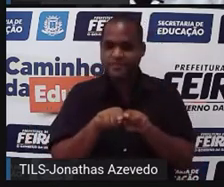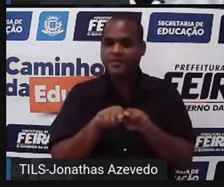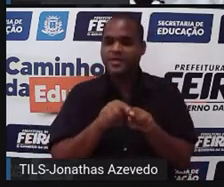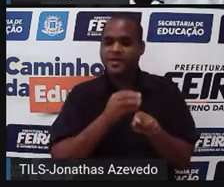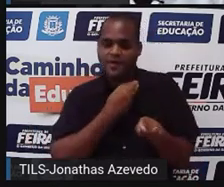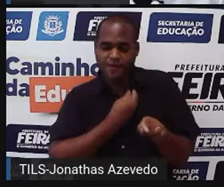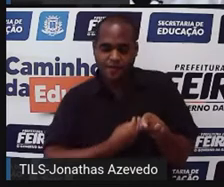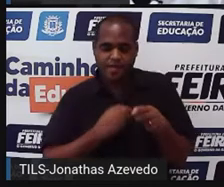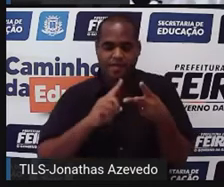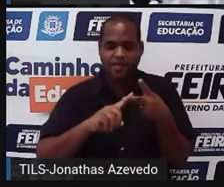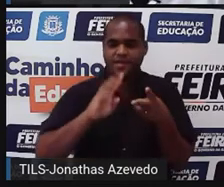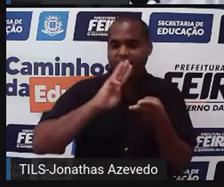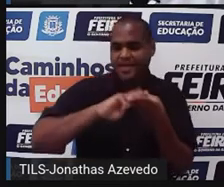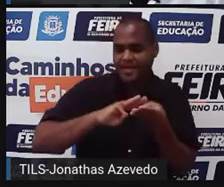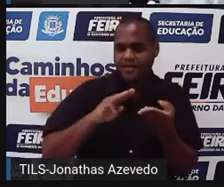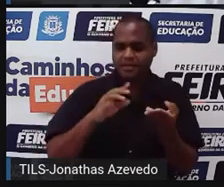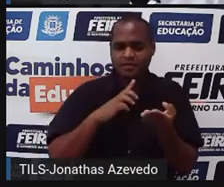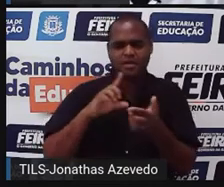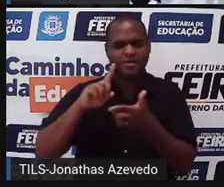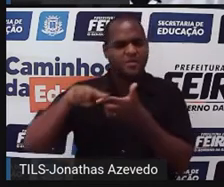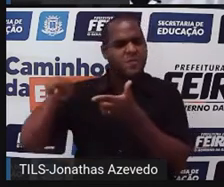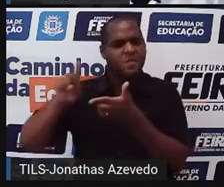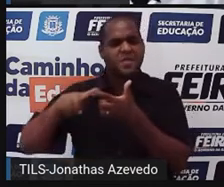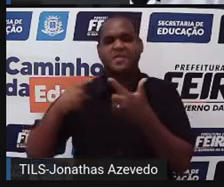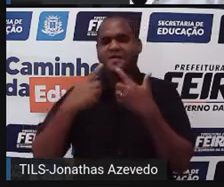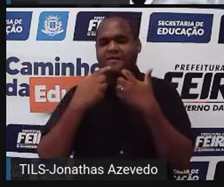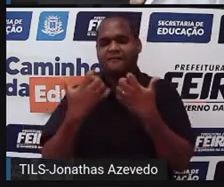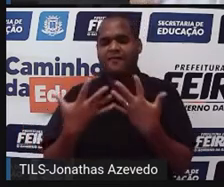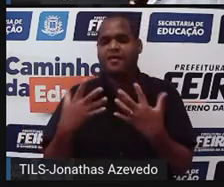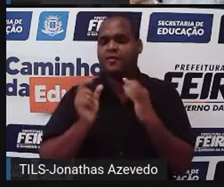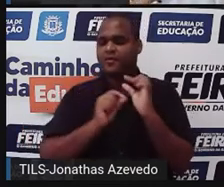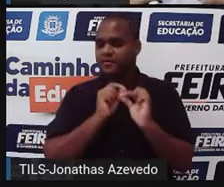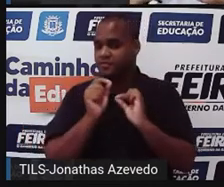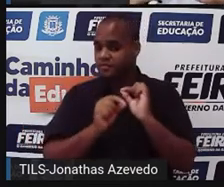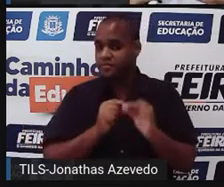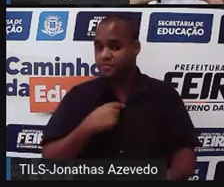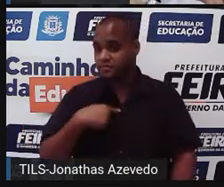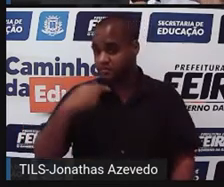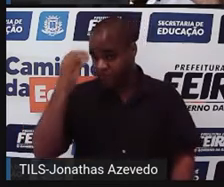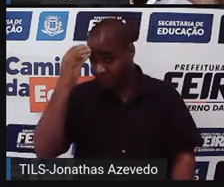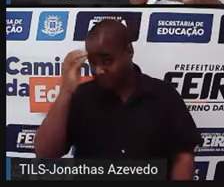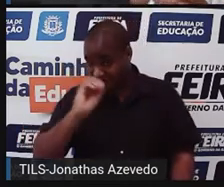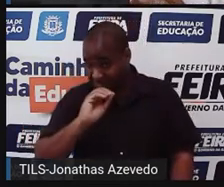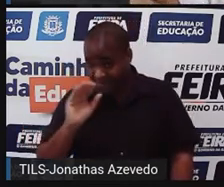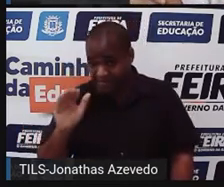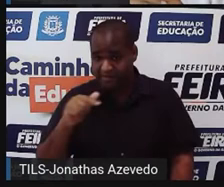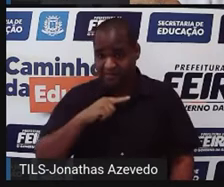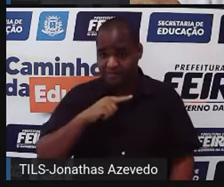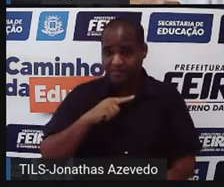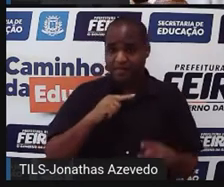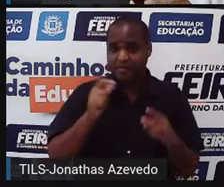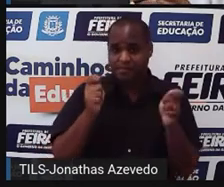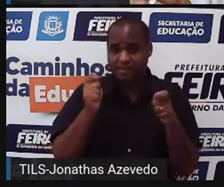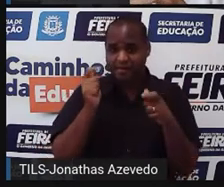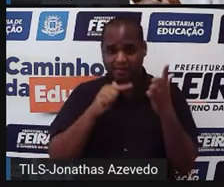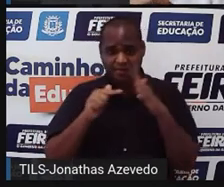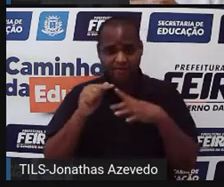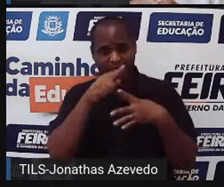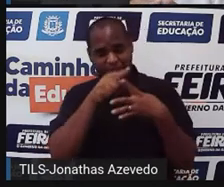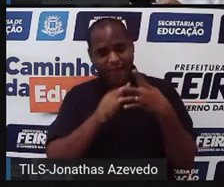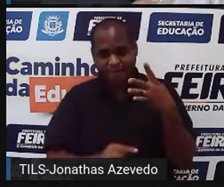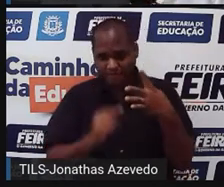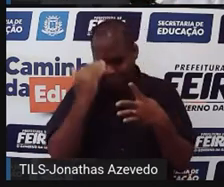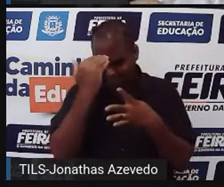vida e a matemática, quando se fala de problemas, né? Deu pra entender mais ou menos aí os quatro